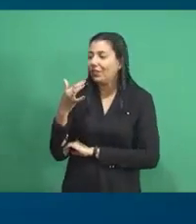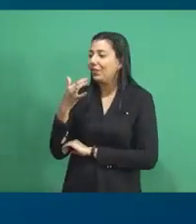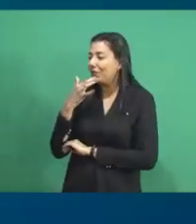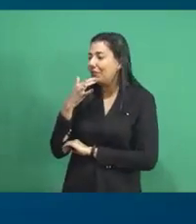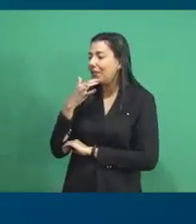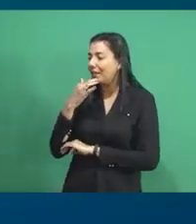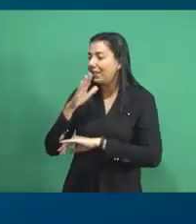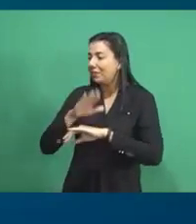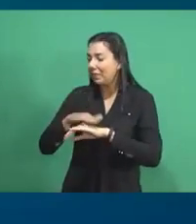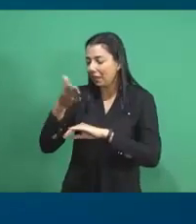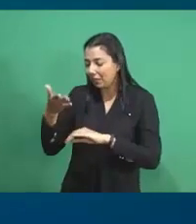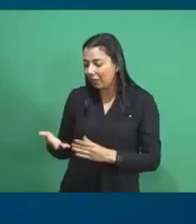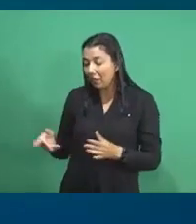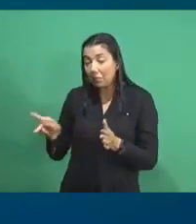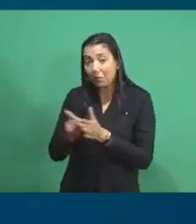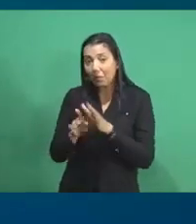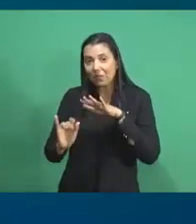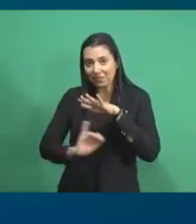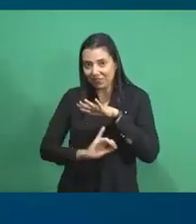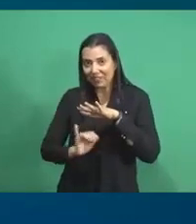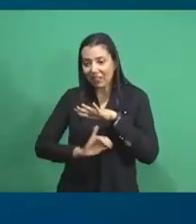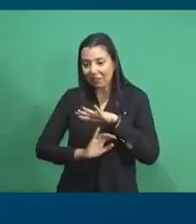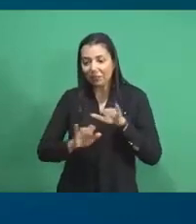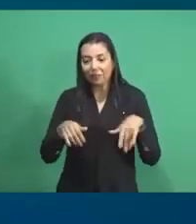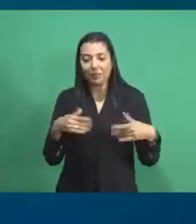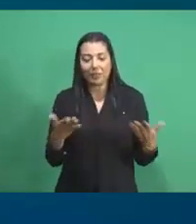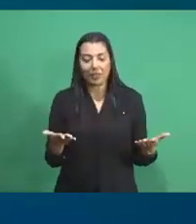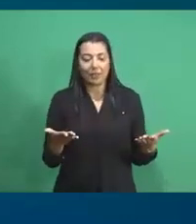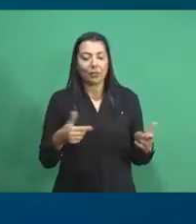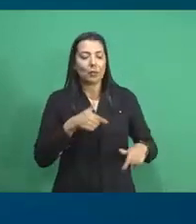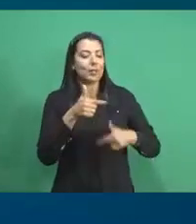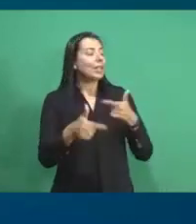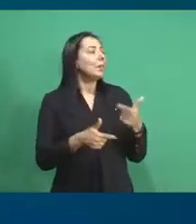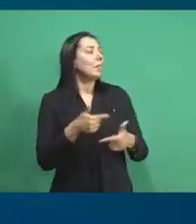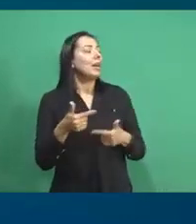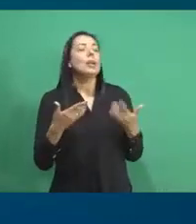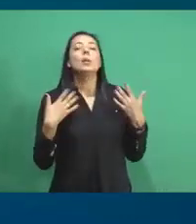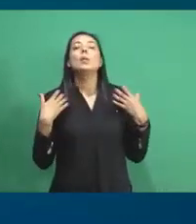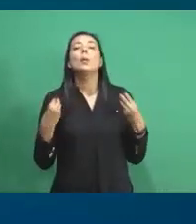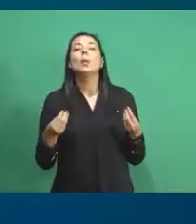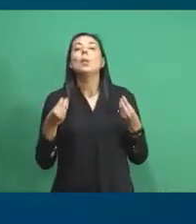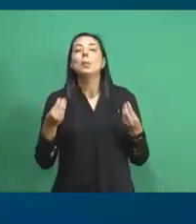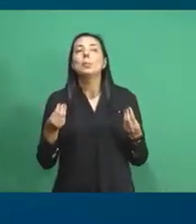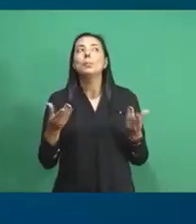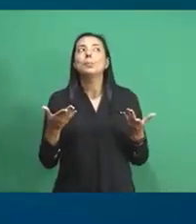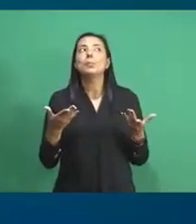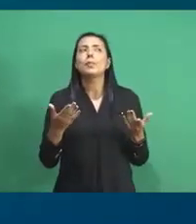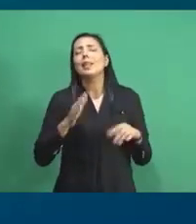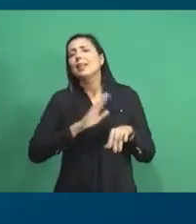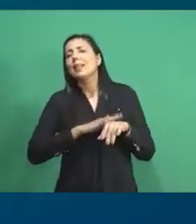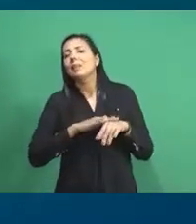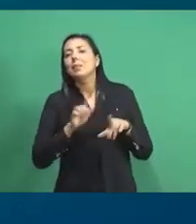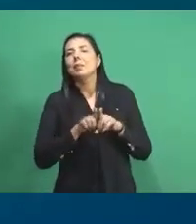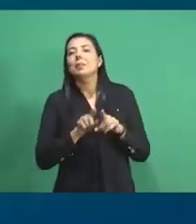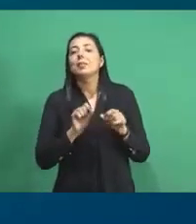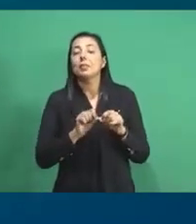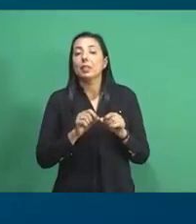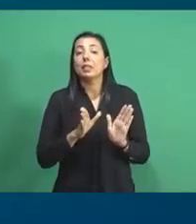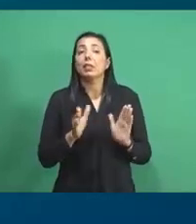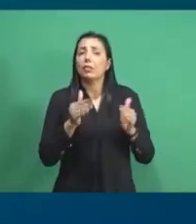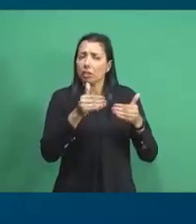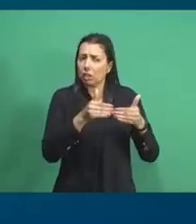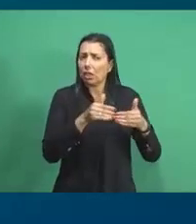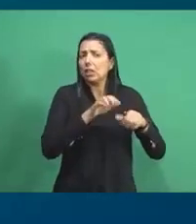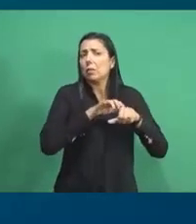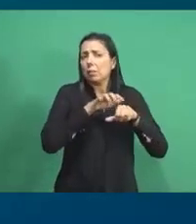mais um pouco da instituição. E esse trabalho, como é que ele é feito? E há quanto tempo ele é feito? Porque estava fechado,